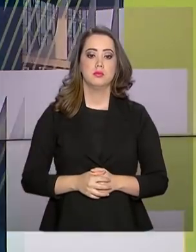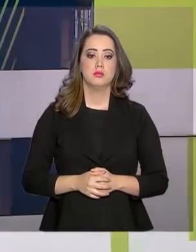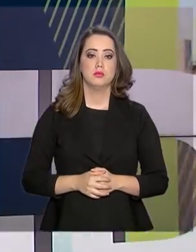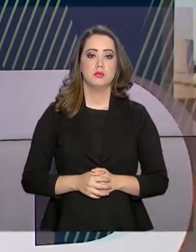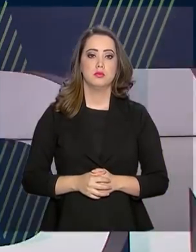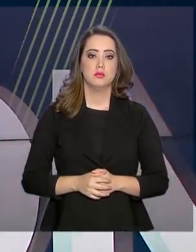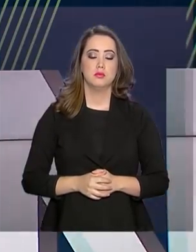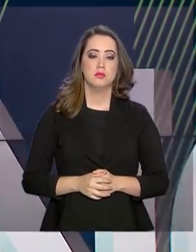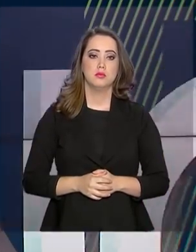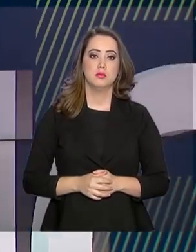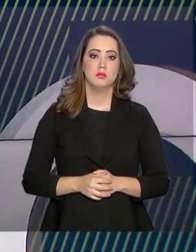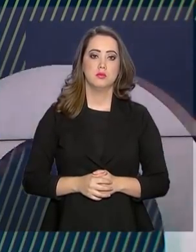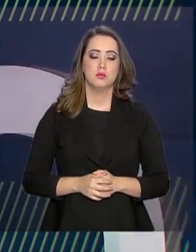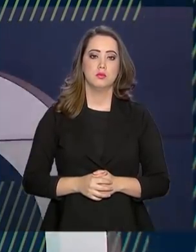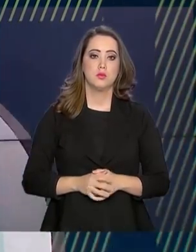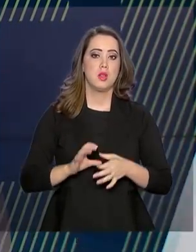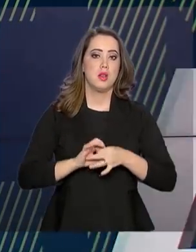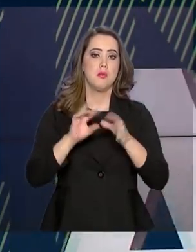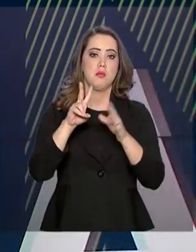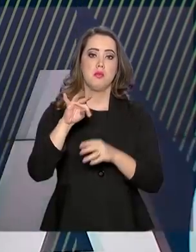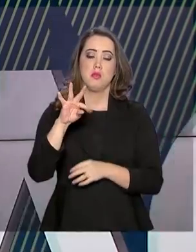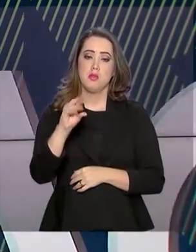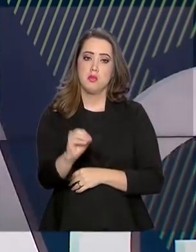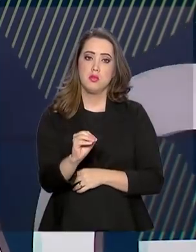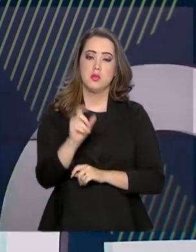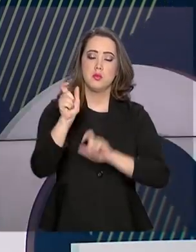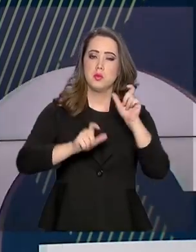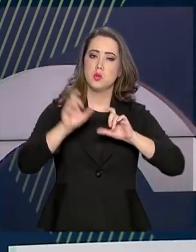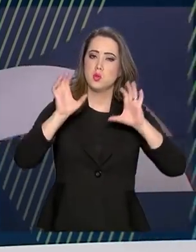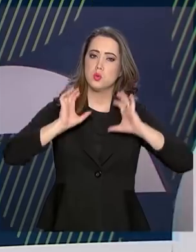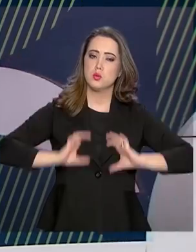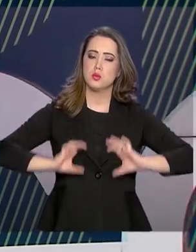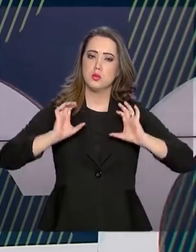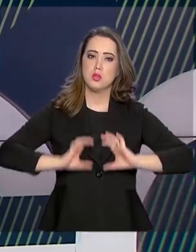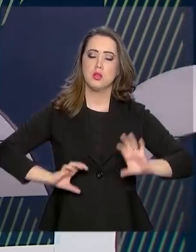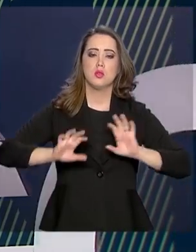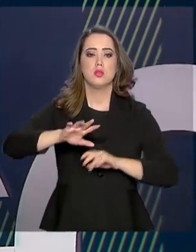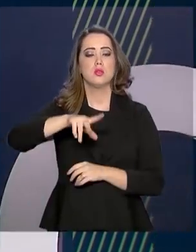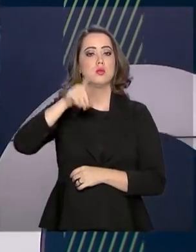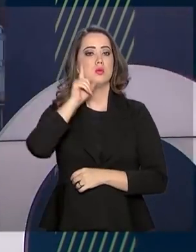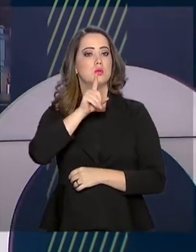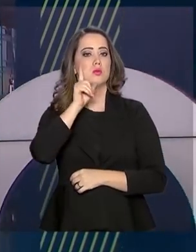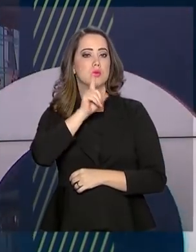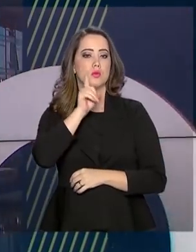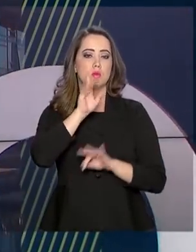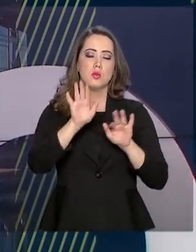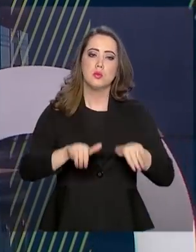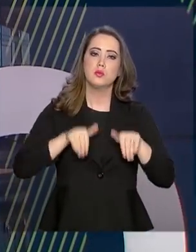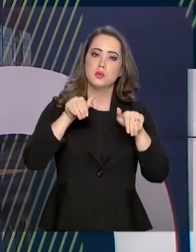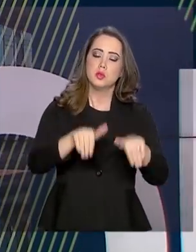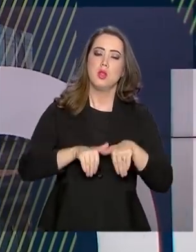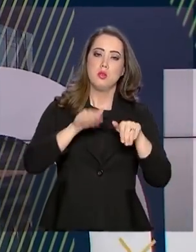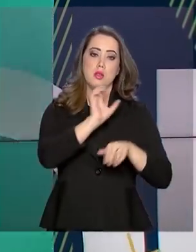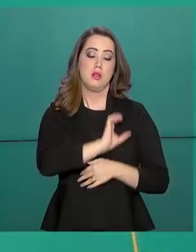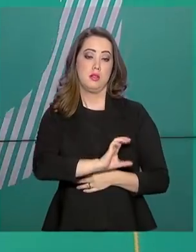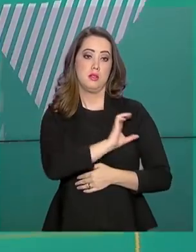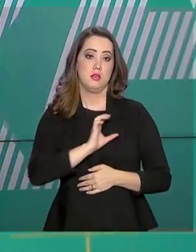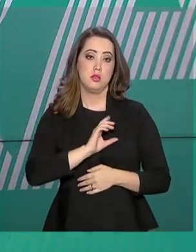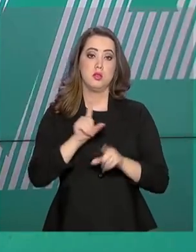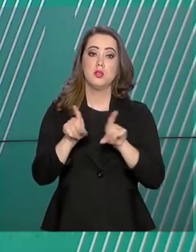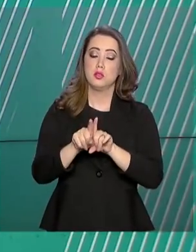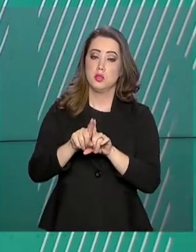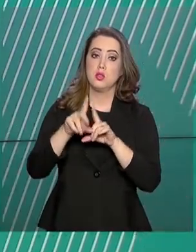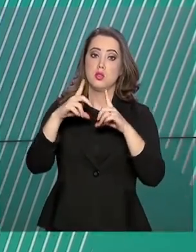A isenção de vistos para cidadãos americanos, australianos, canadenses e japoneses que desejam conhecer o Brasil